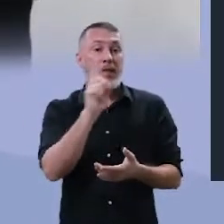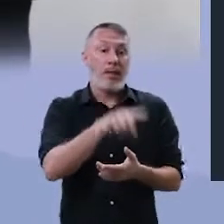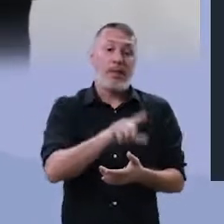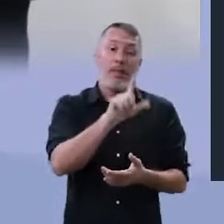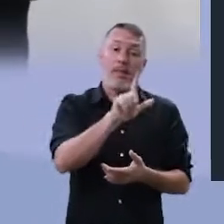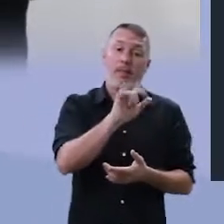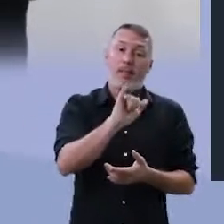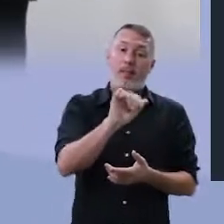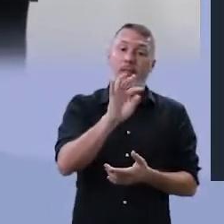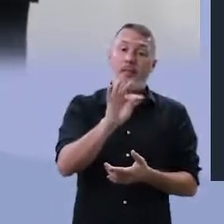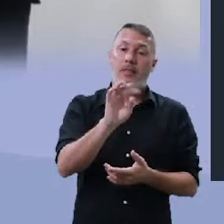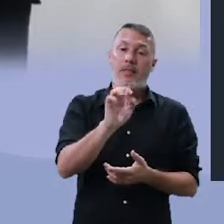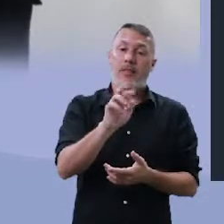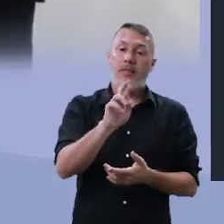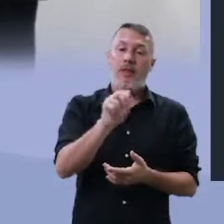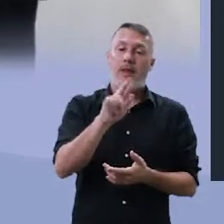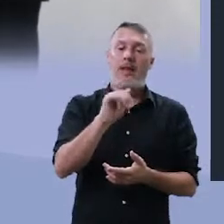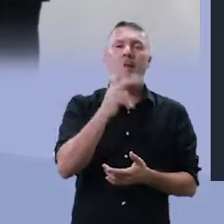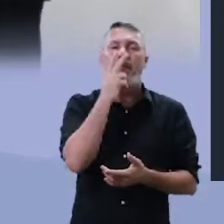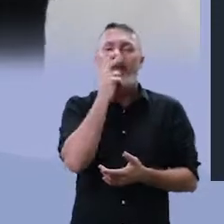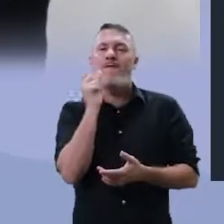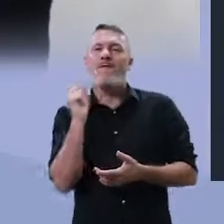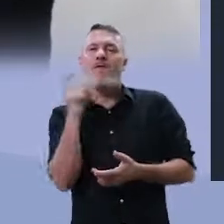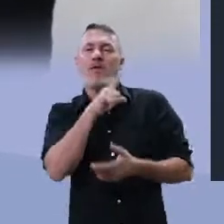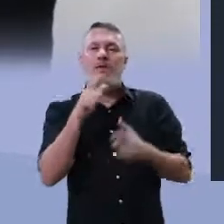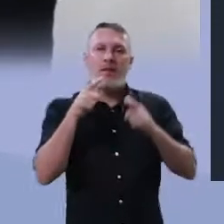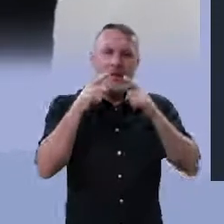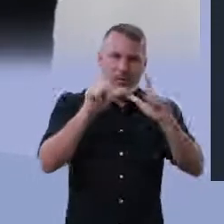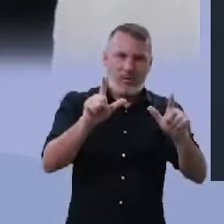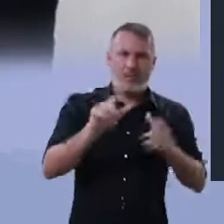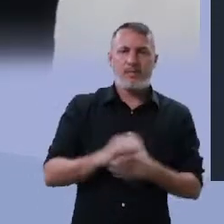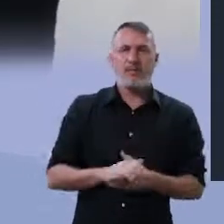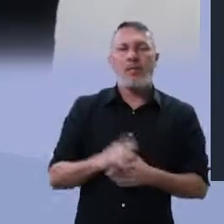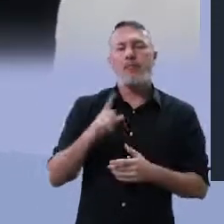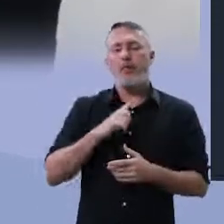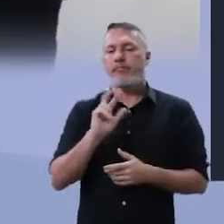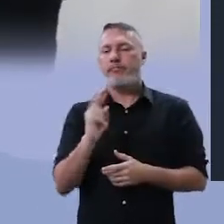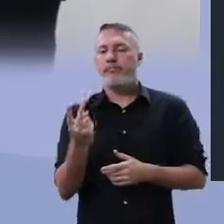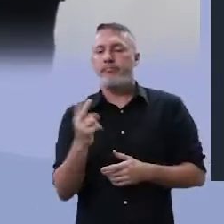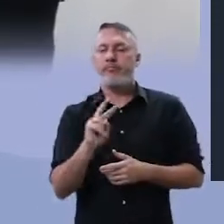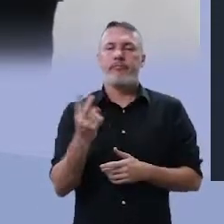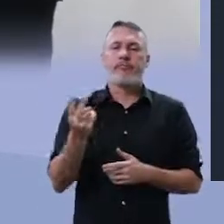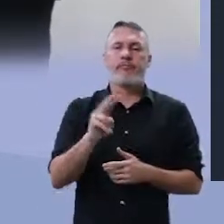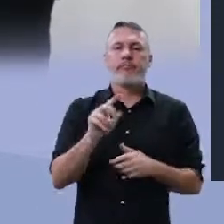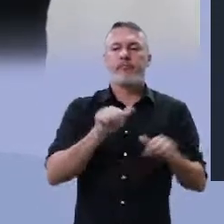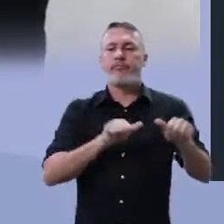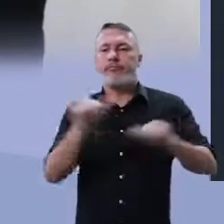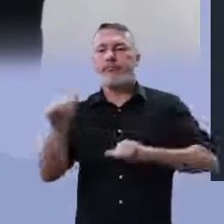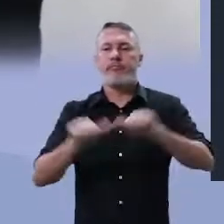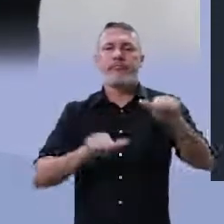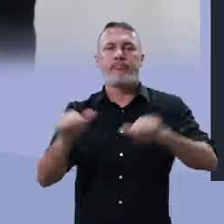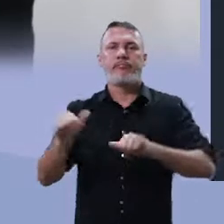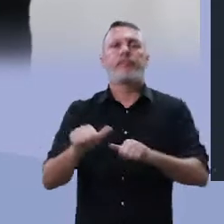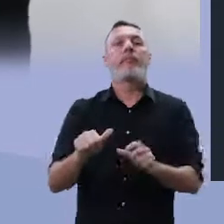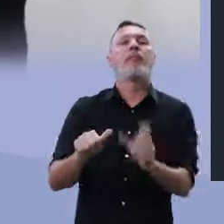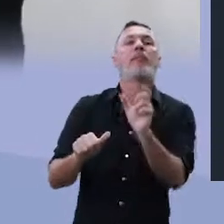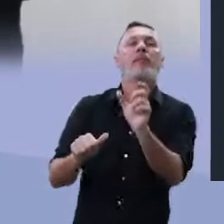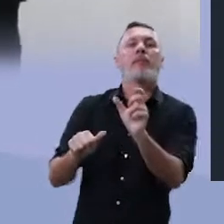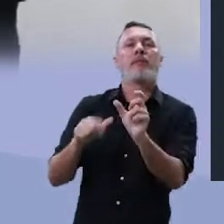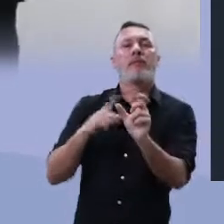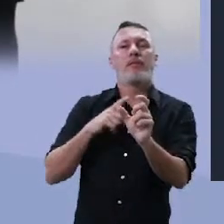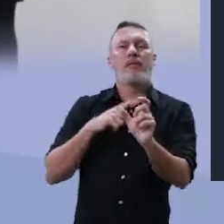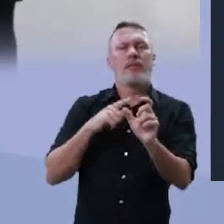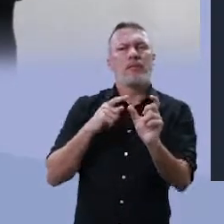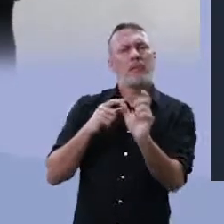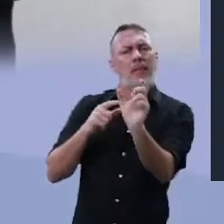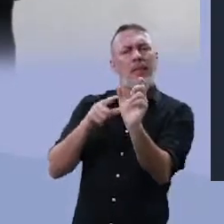é literária, uma falsa linguagem. Ambígua, ou seja, com possibilidades de